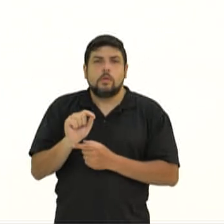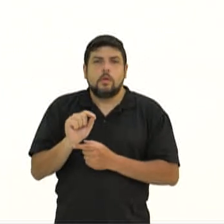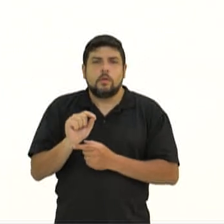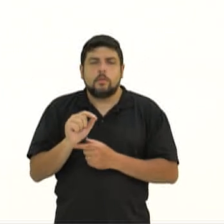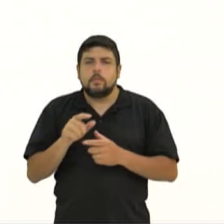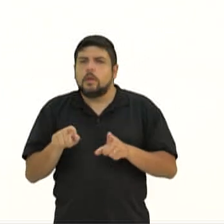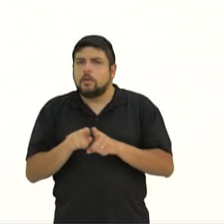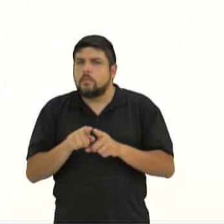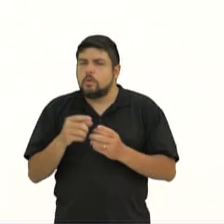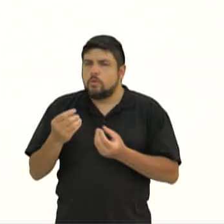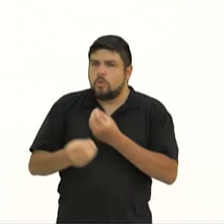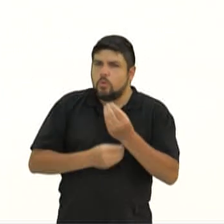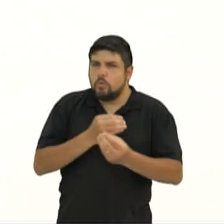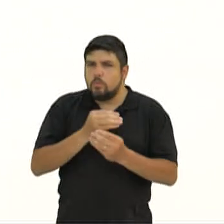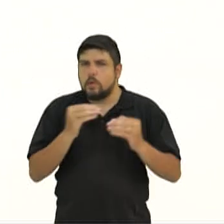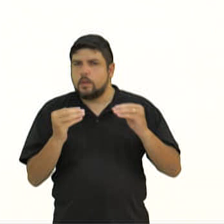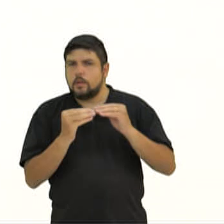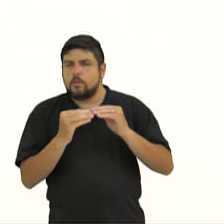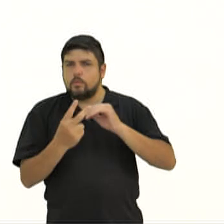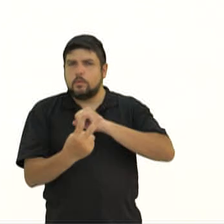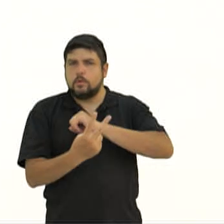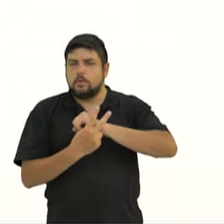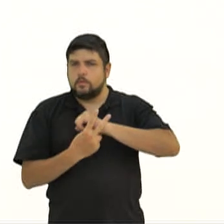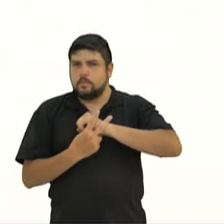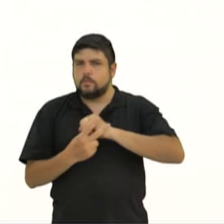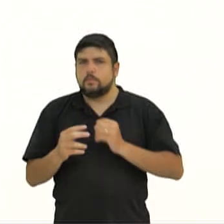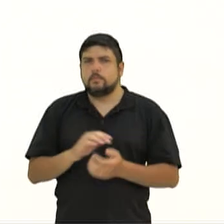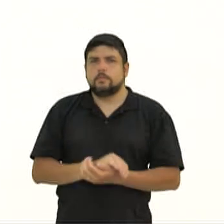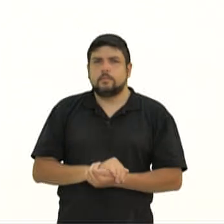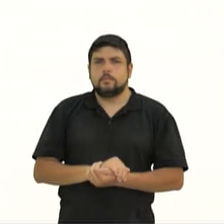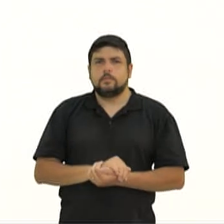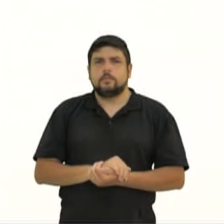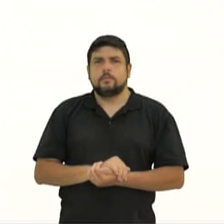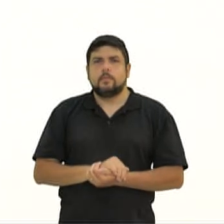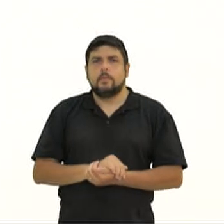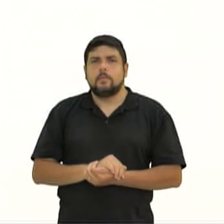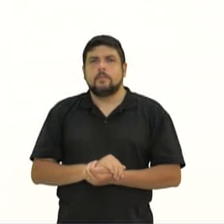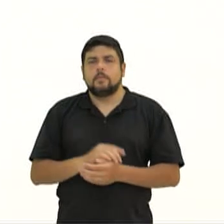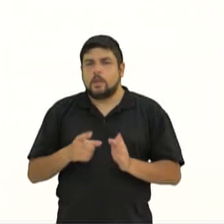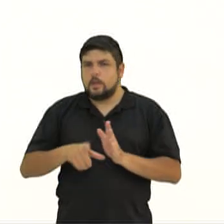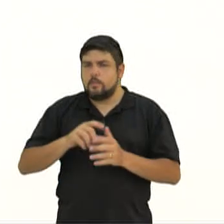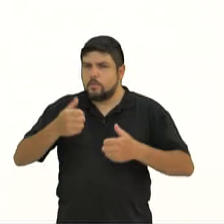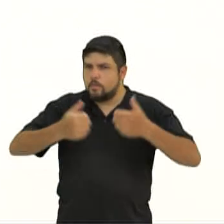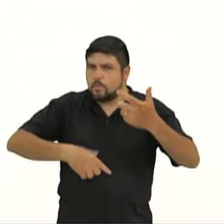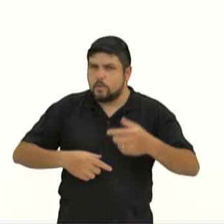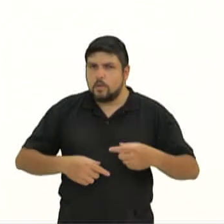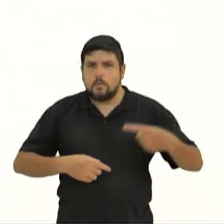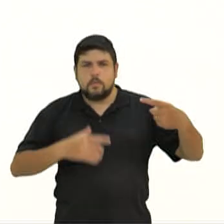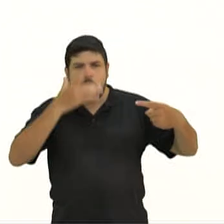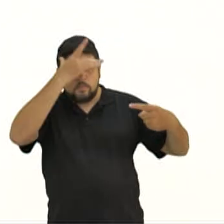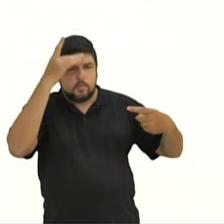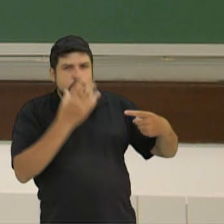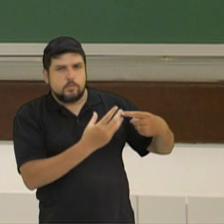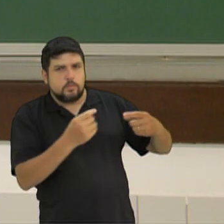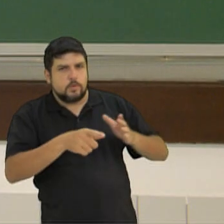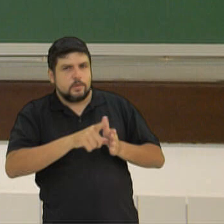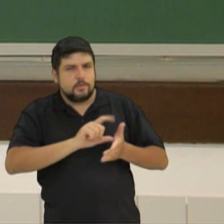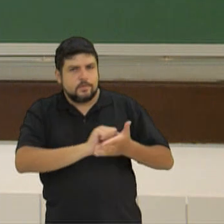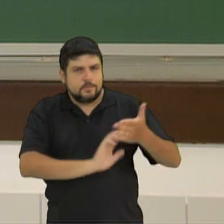questões de concordância verbal. Que foi essa última questão ali, Dos verbos que estavam na primeira pessoa do plural.